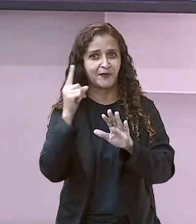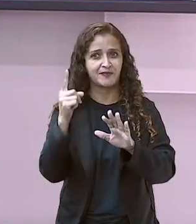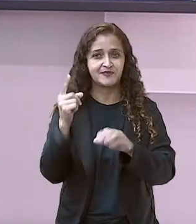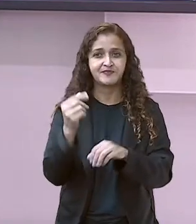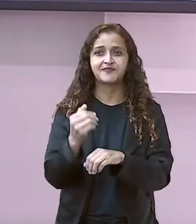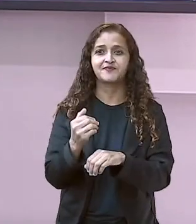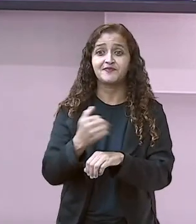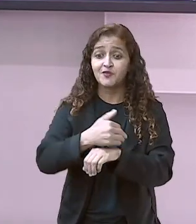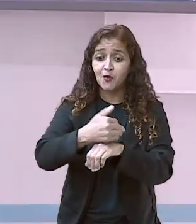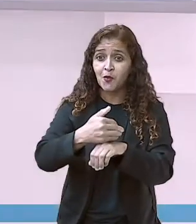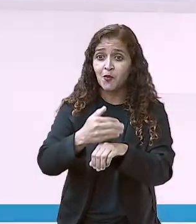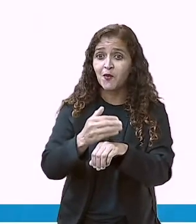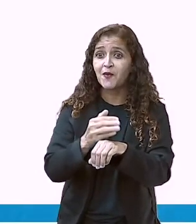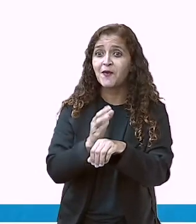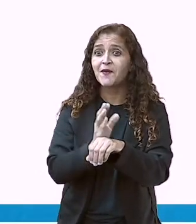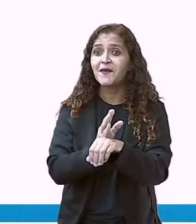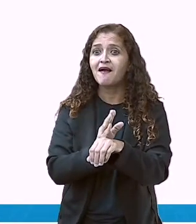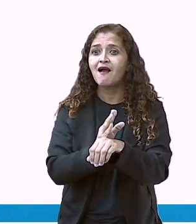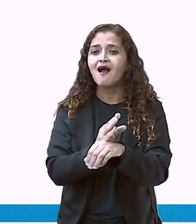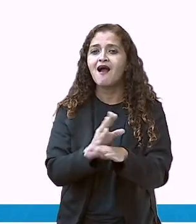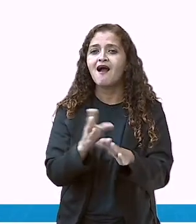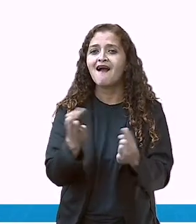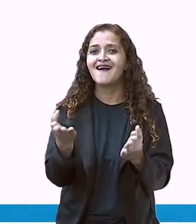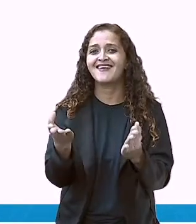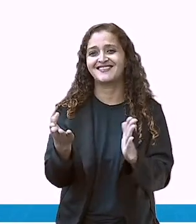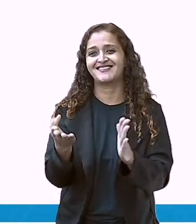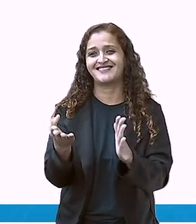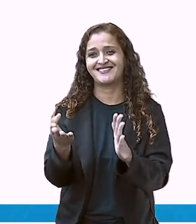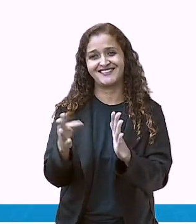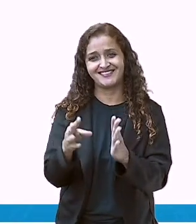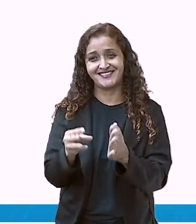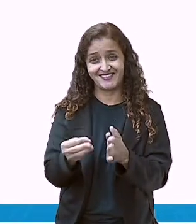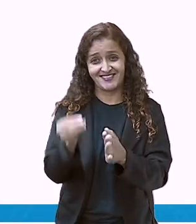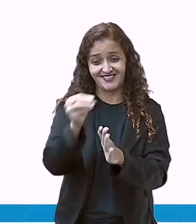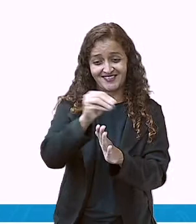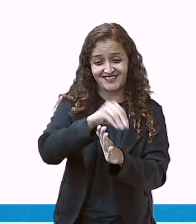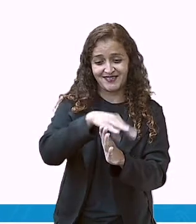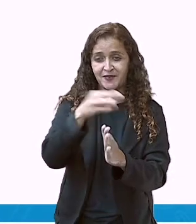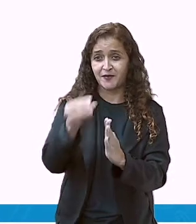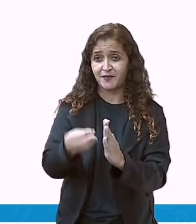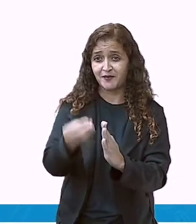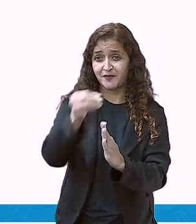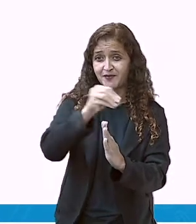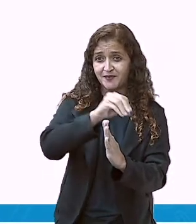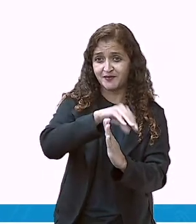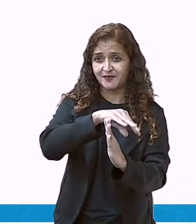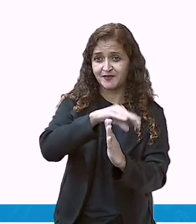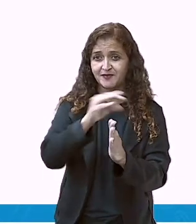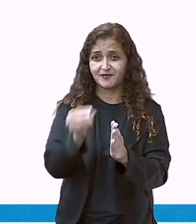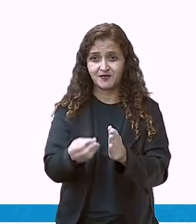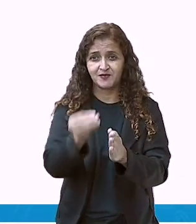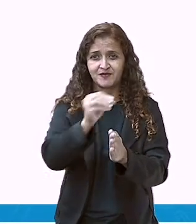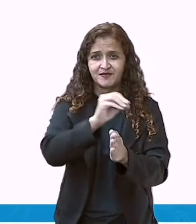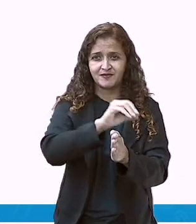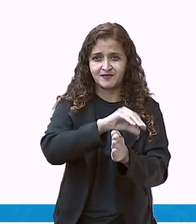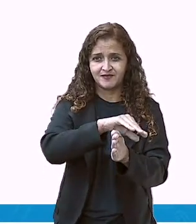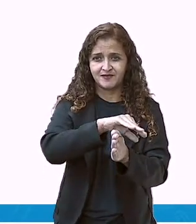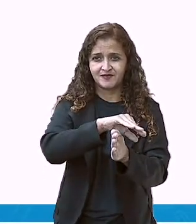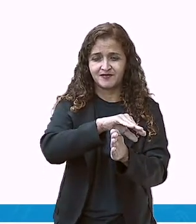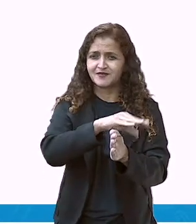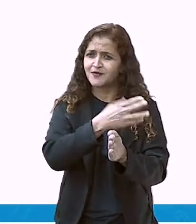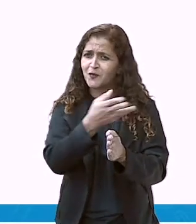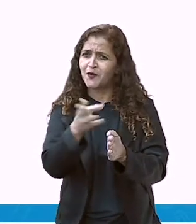Olha lá, com o calendário. Vocês já viram o calendário? Hã? Vocês já